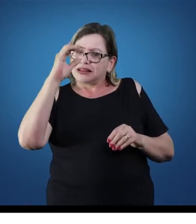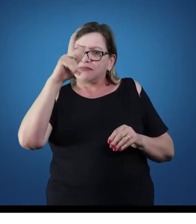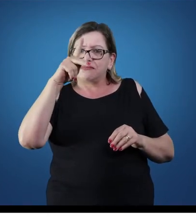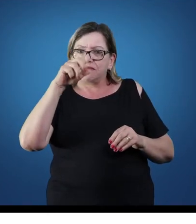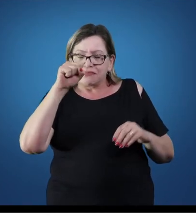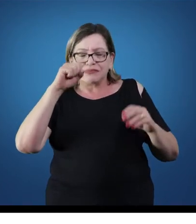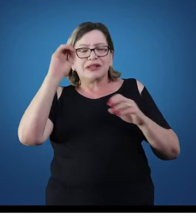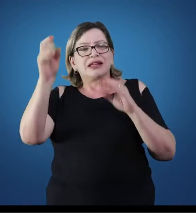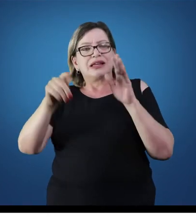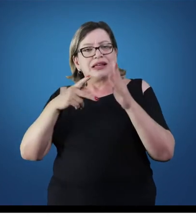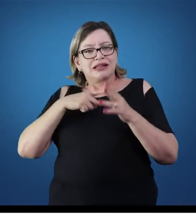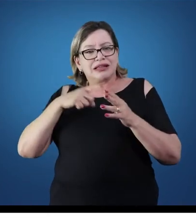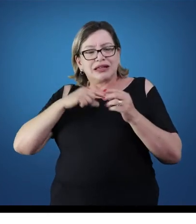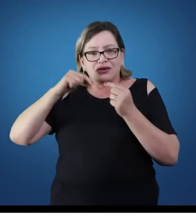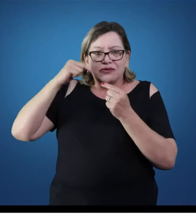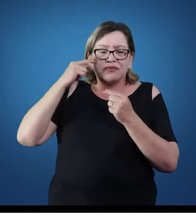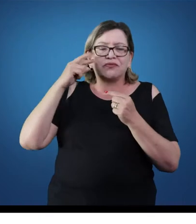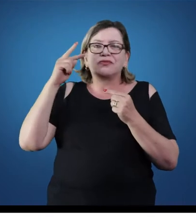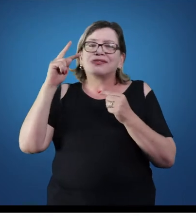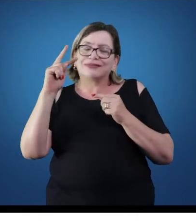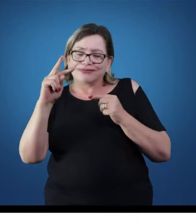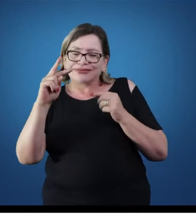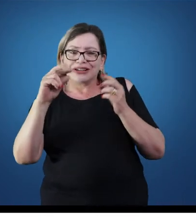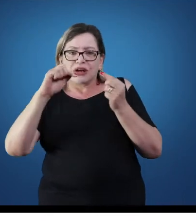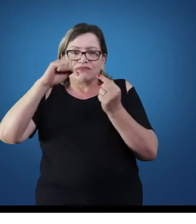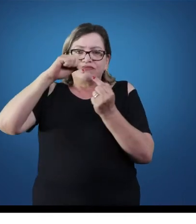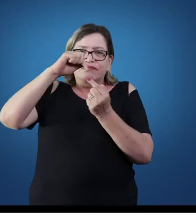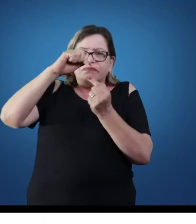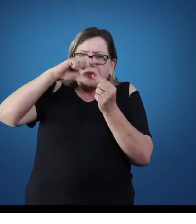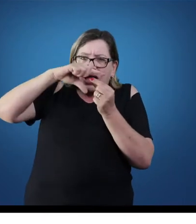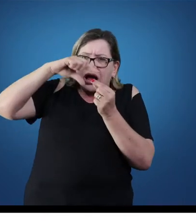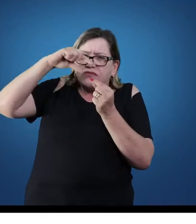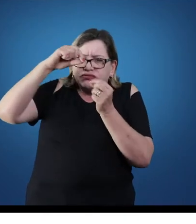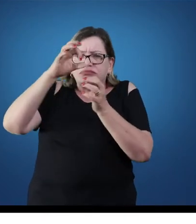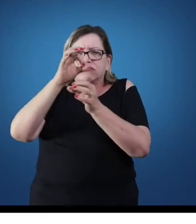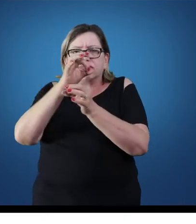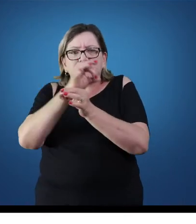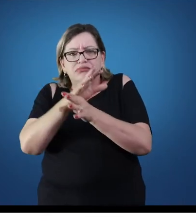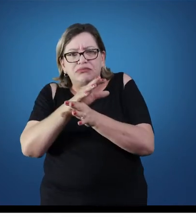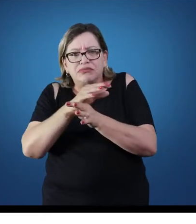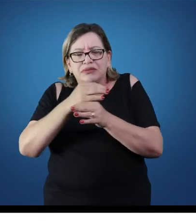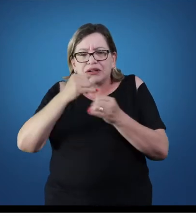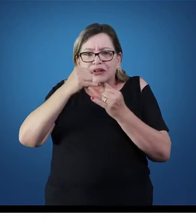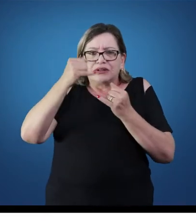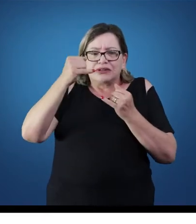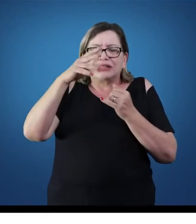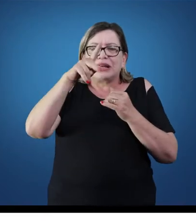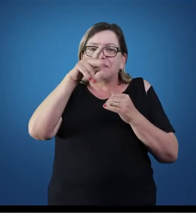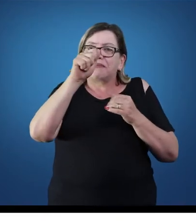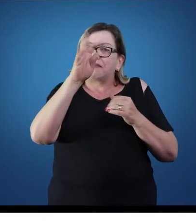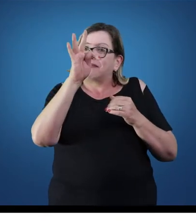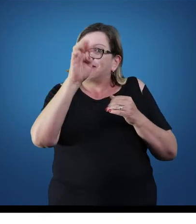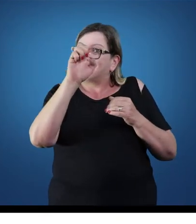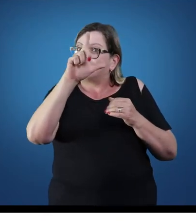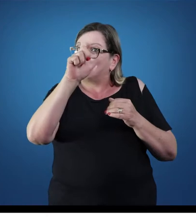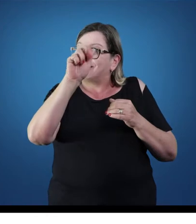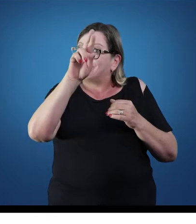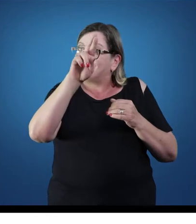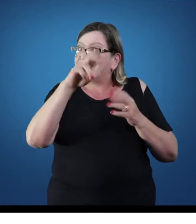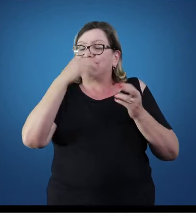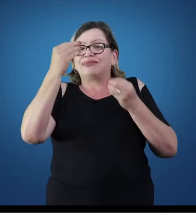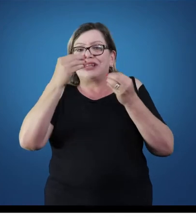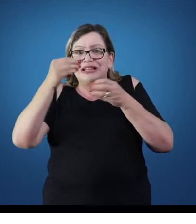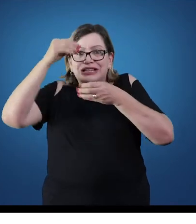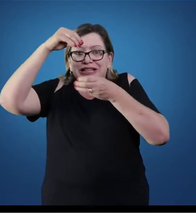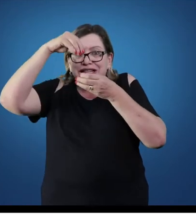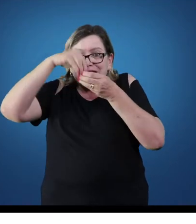Ele termina virando aqui a parte do ligamento patelar, passando aqui pela patela e tem